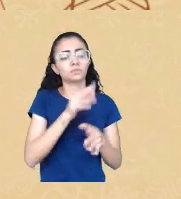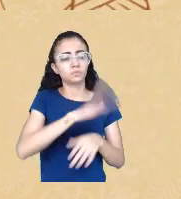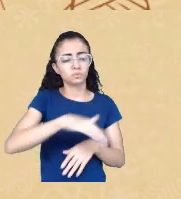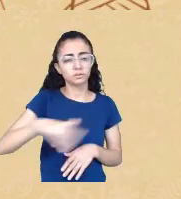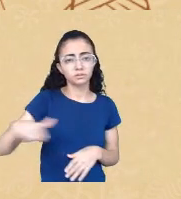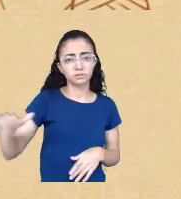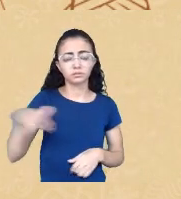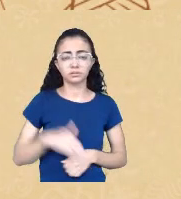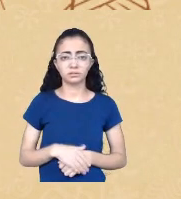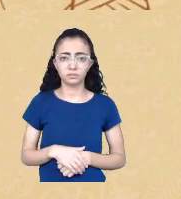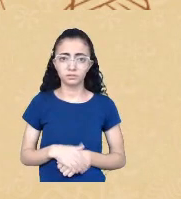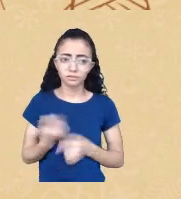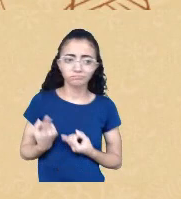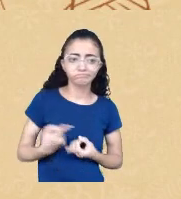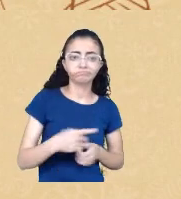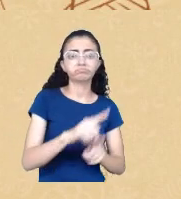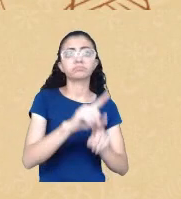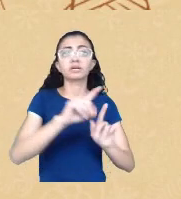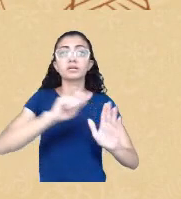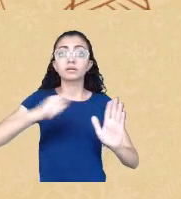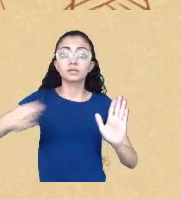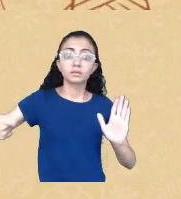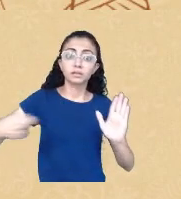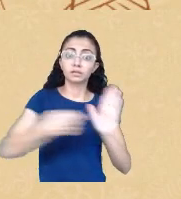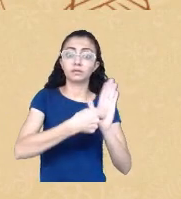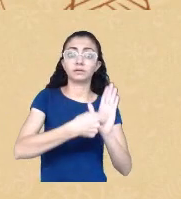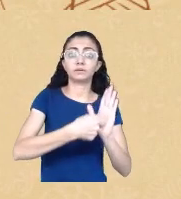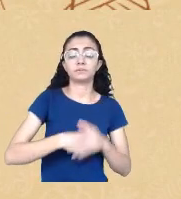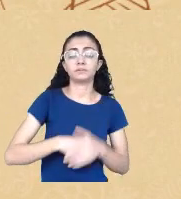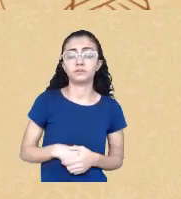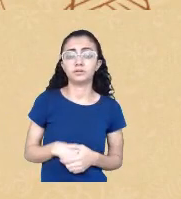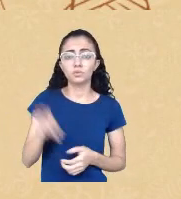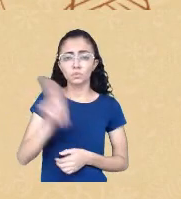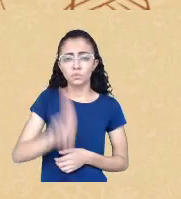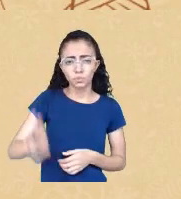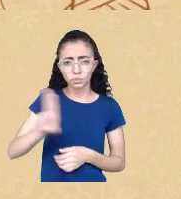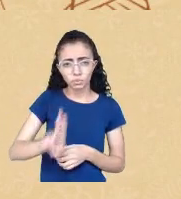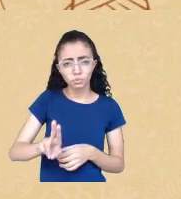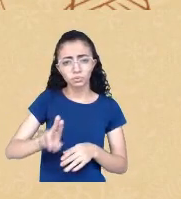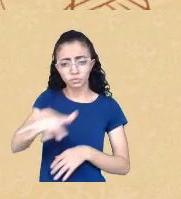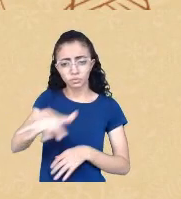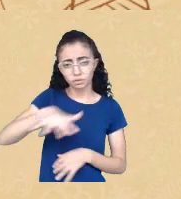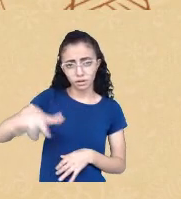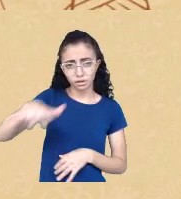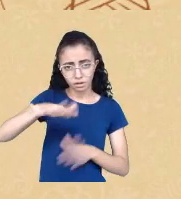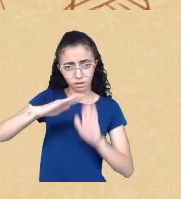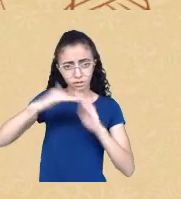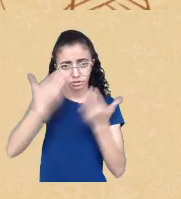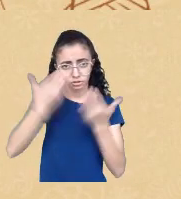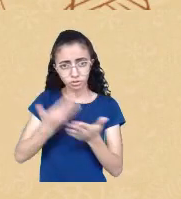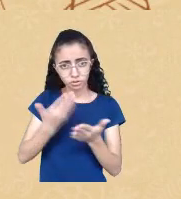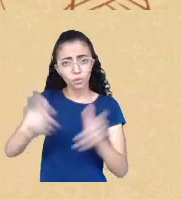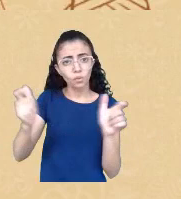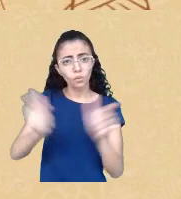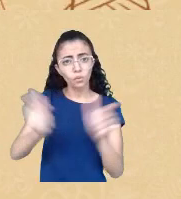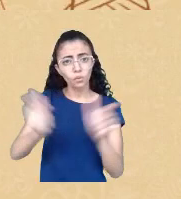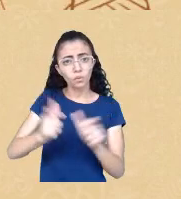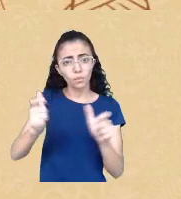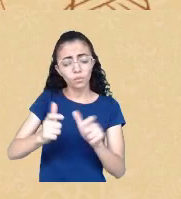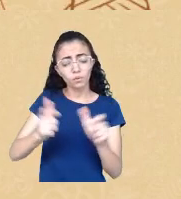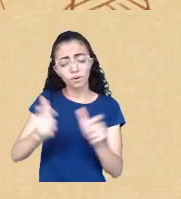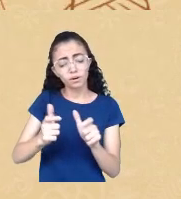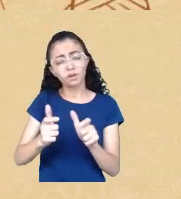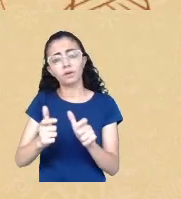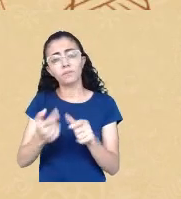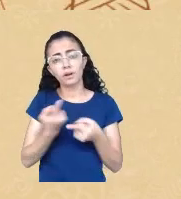criminoso usar as escolas como lugar não é de proselitismo e é